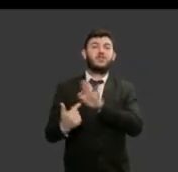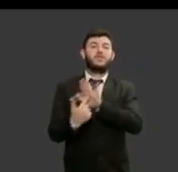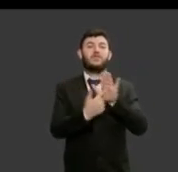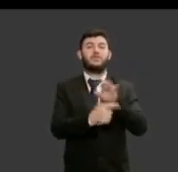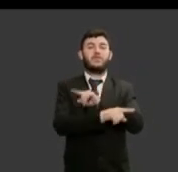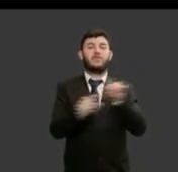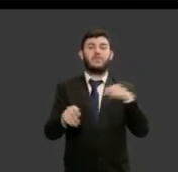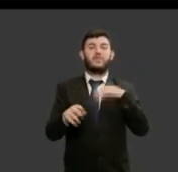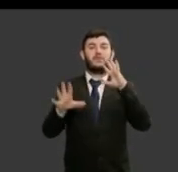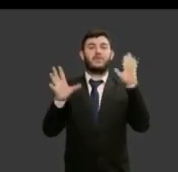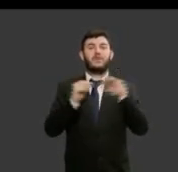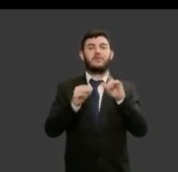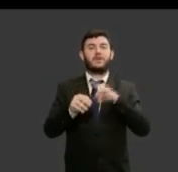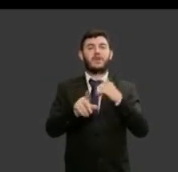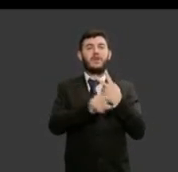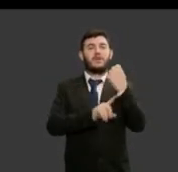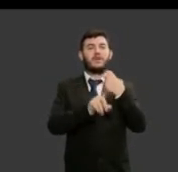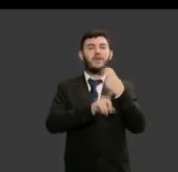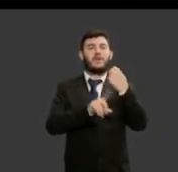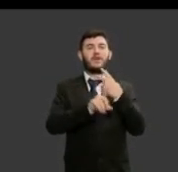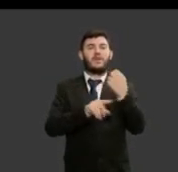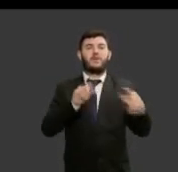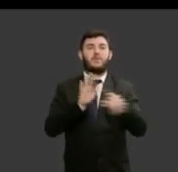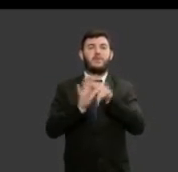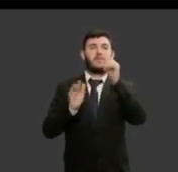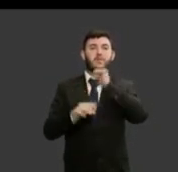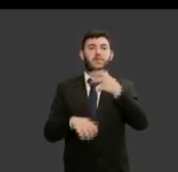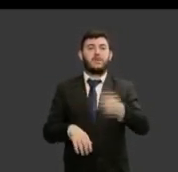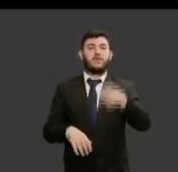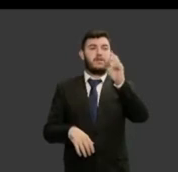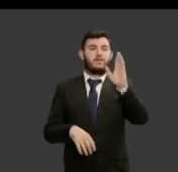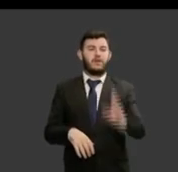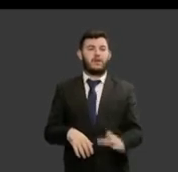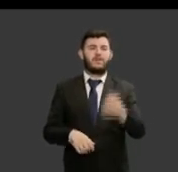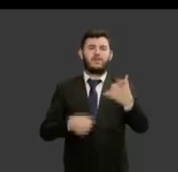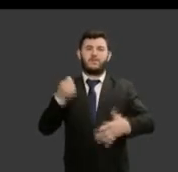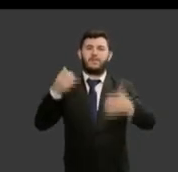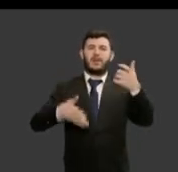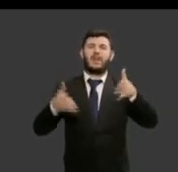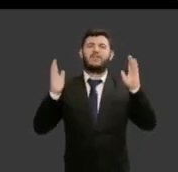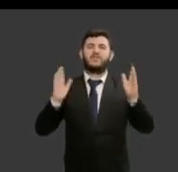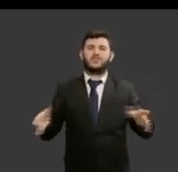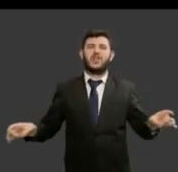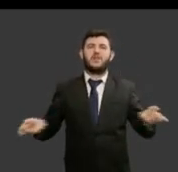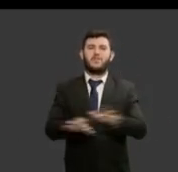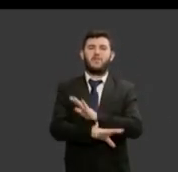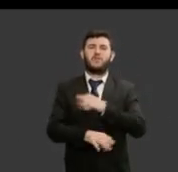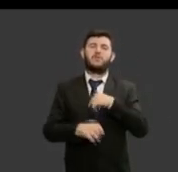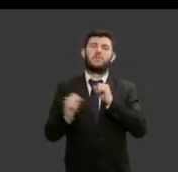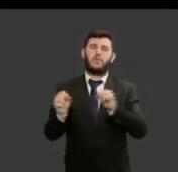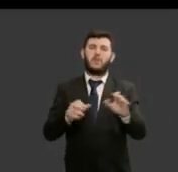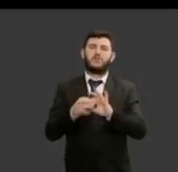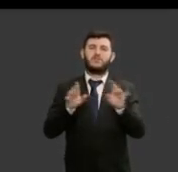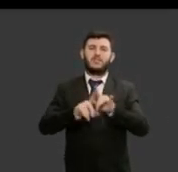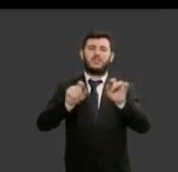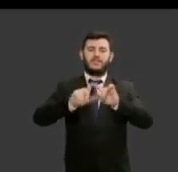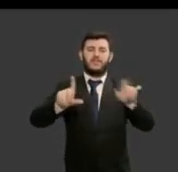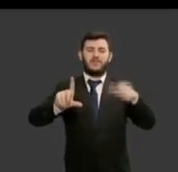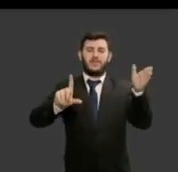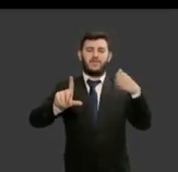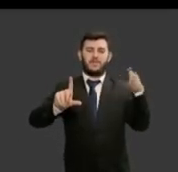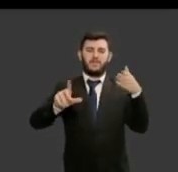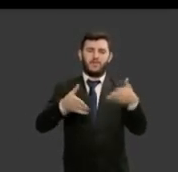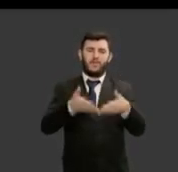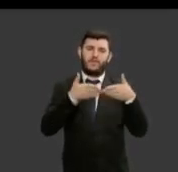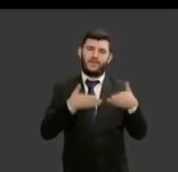as conquistas das mulheres no Brasil que já foram ditas aqui também pode passar por favor a proteção